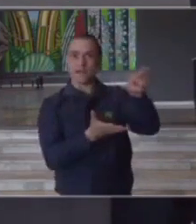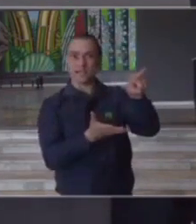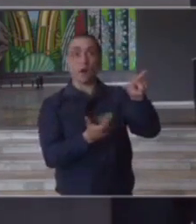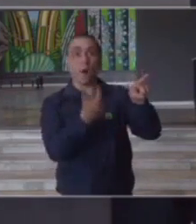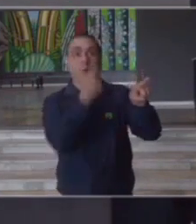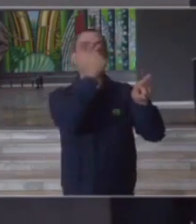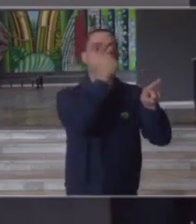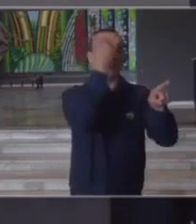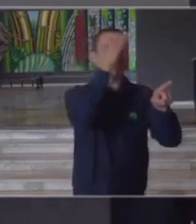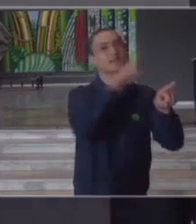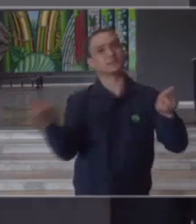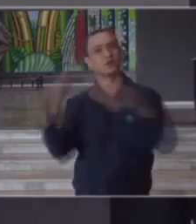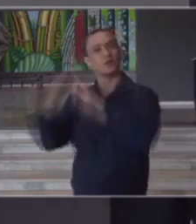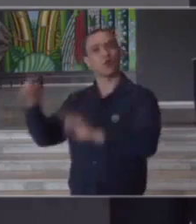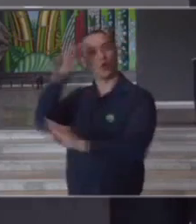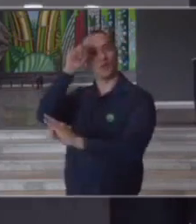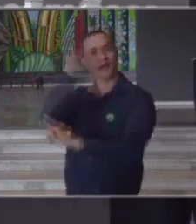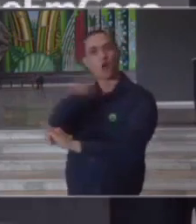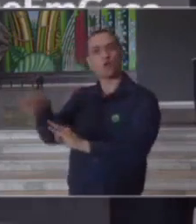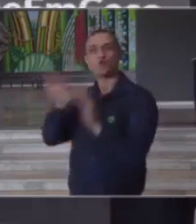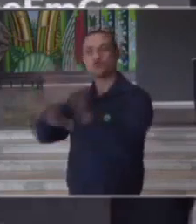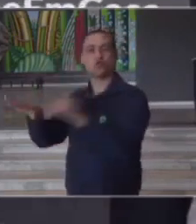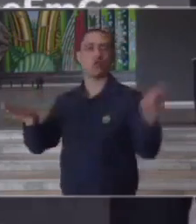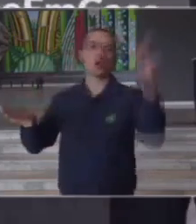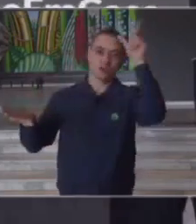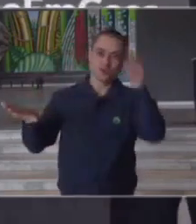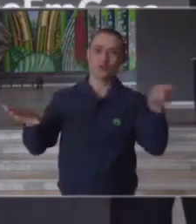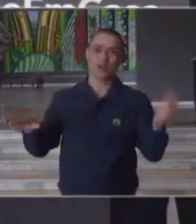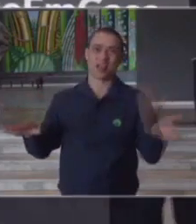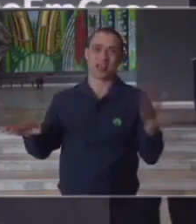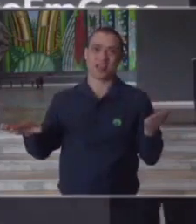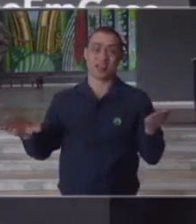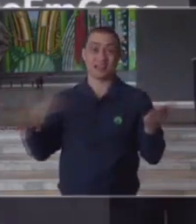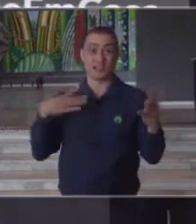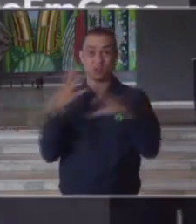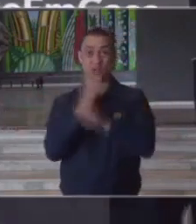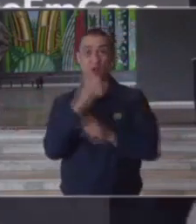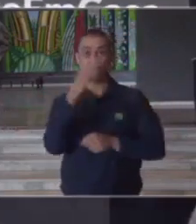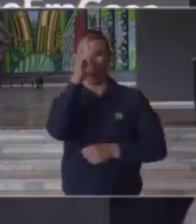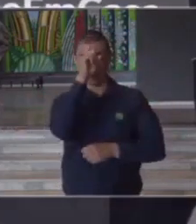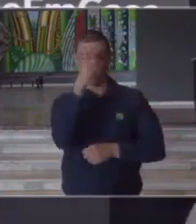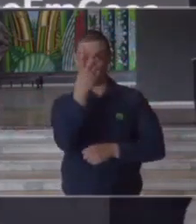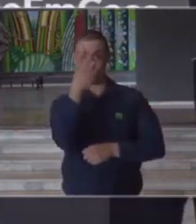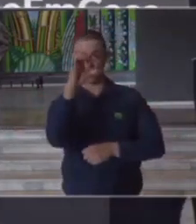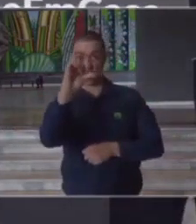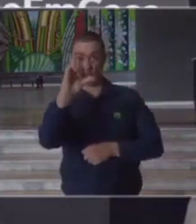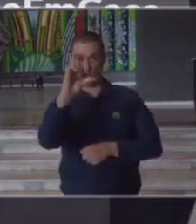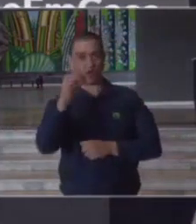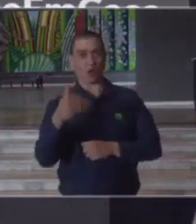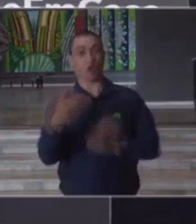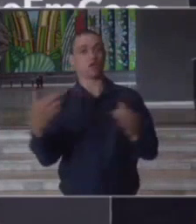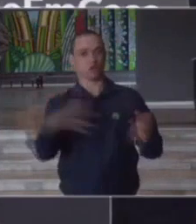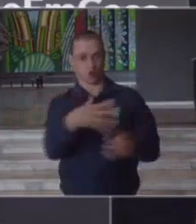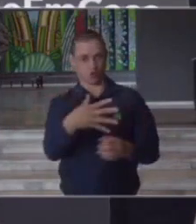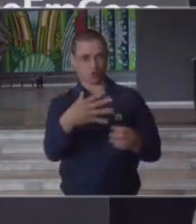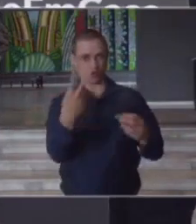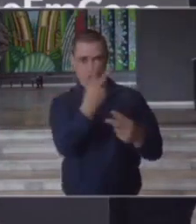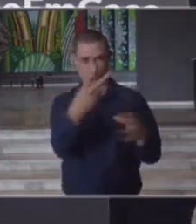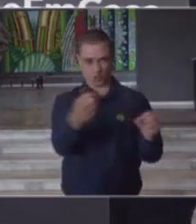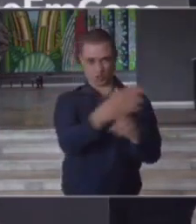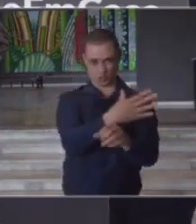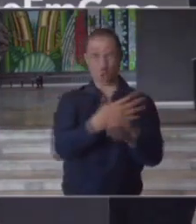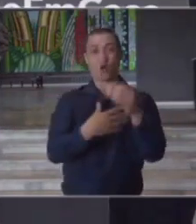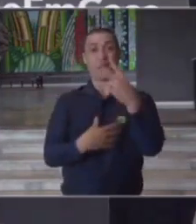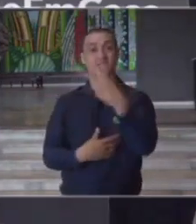nossos hospitais normais da cidade nós temos 19 hospitais funcionando agora 21 com a inauguração com a